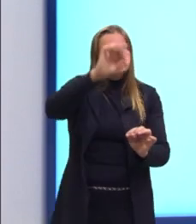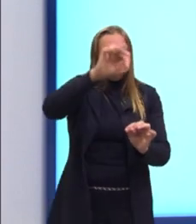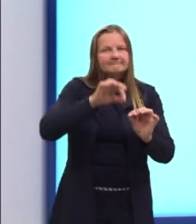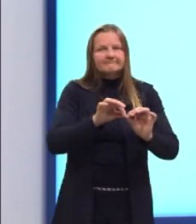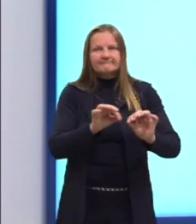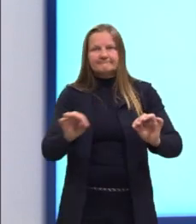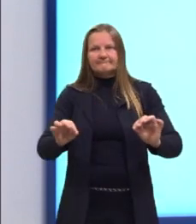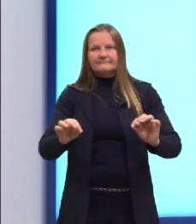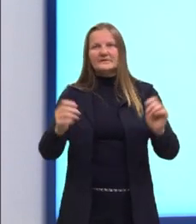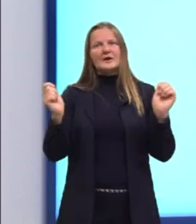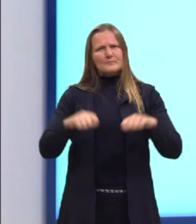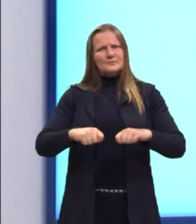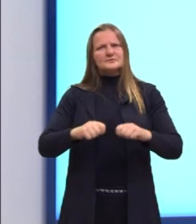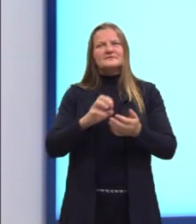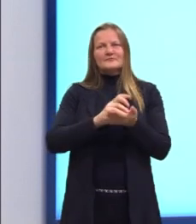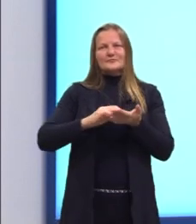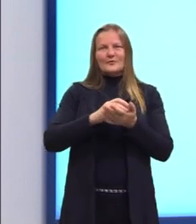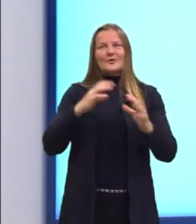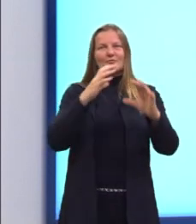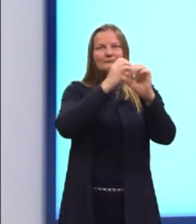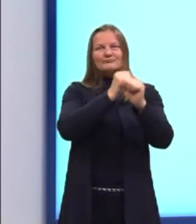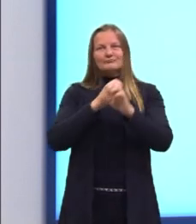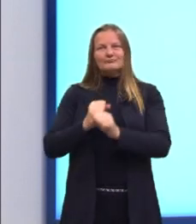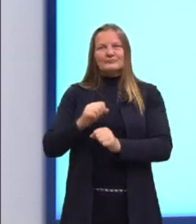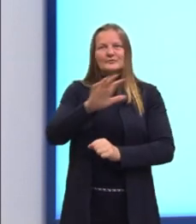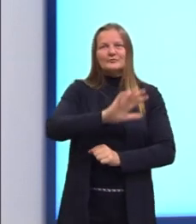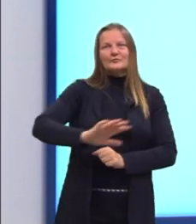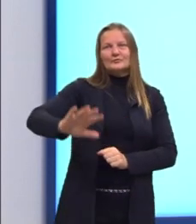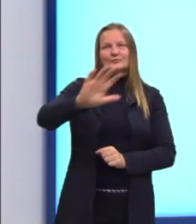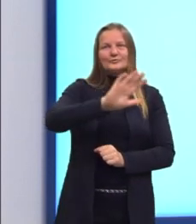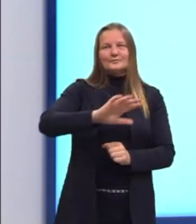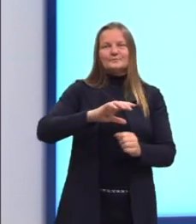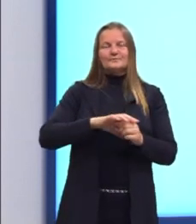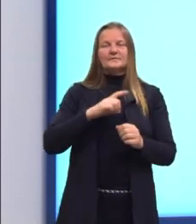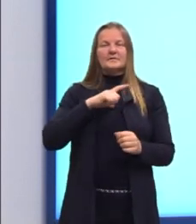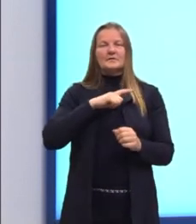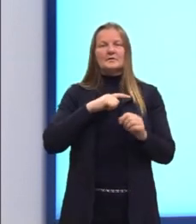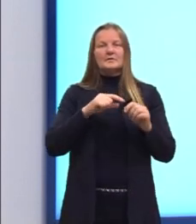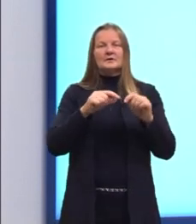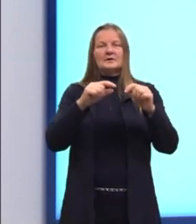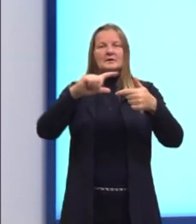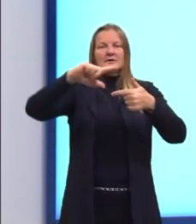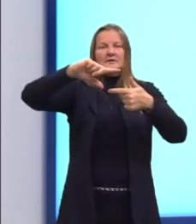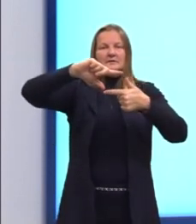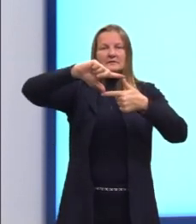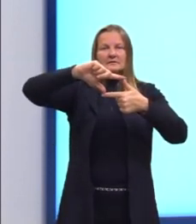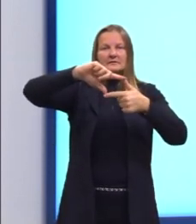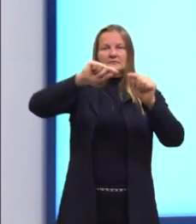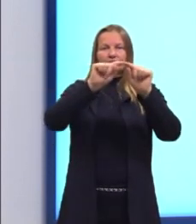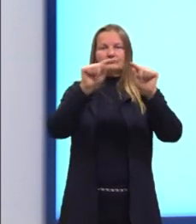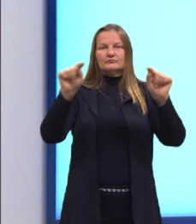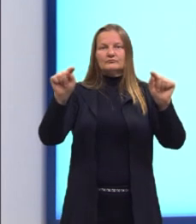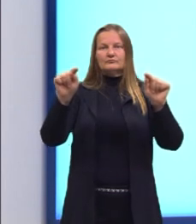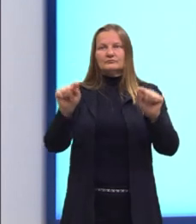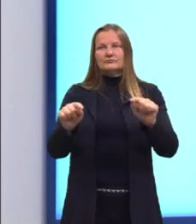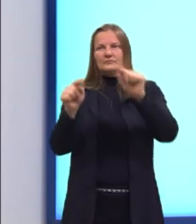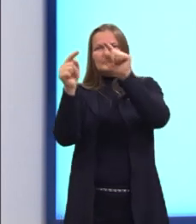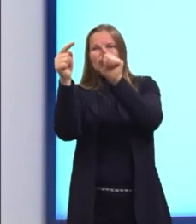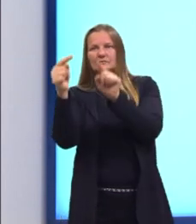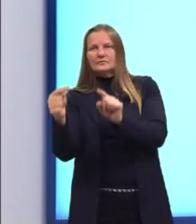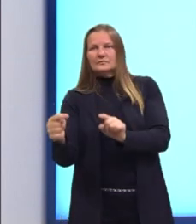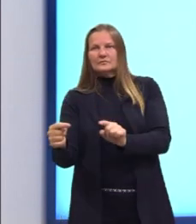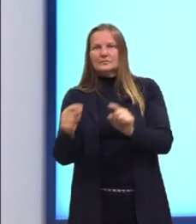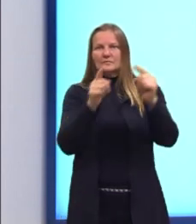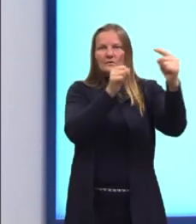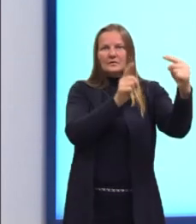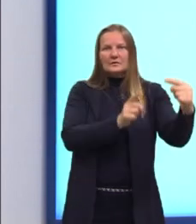conseguimos, então, calcular a área total. Pegando aqui os retângulos ali da área lateral e as duas